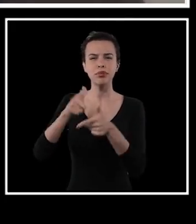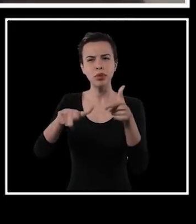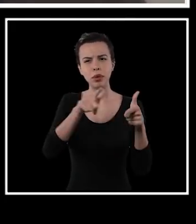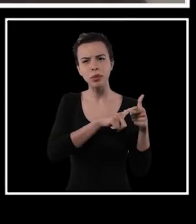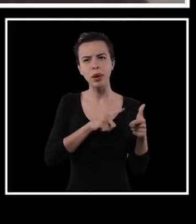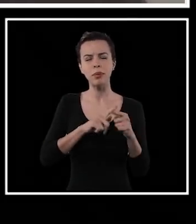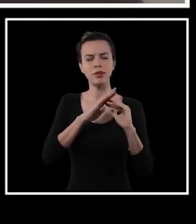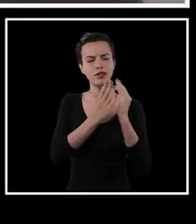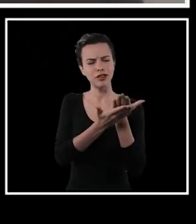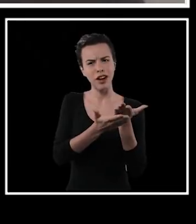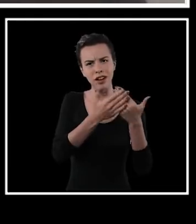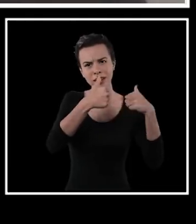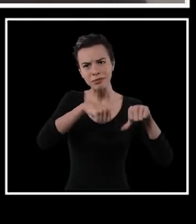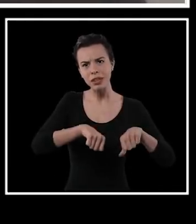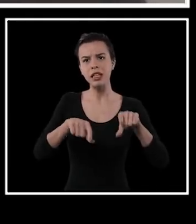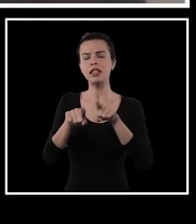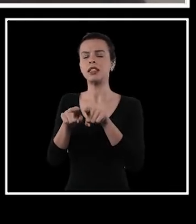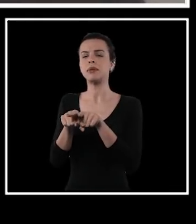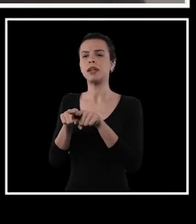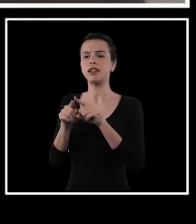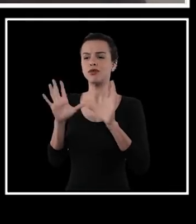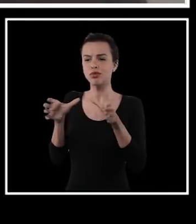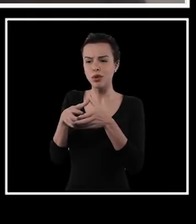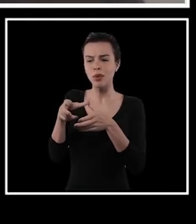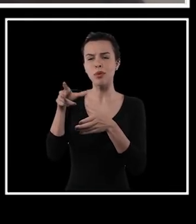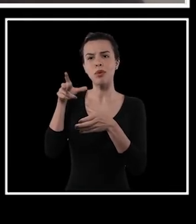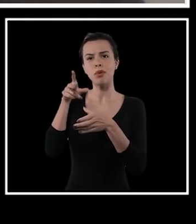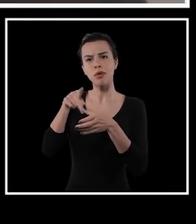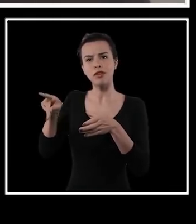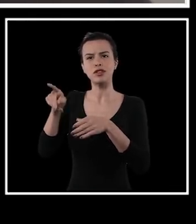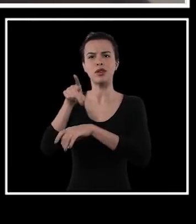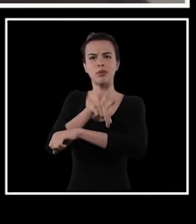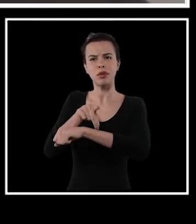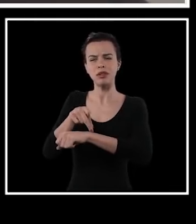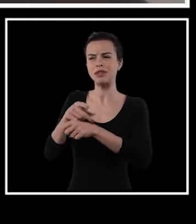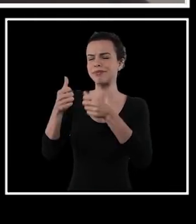tanto na estrutura física das escolas, no corpo técnico, no corpo docente.